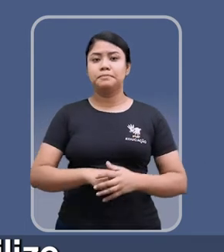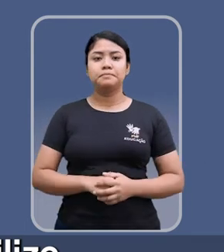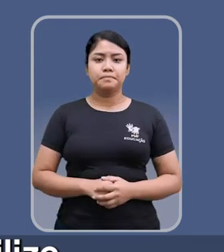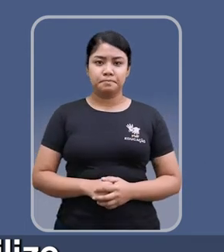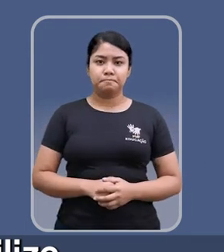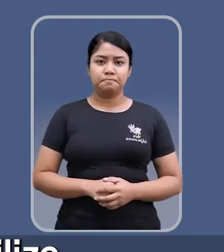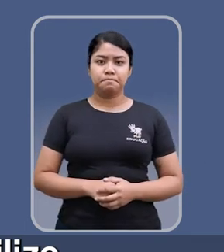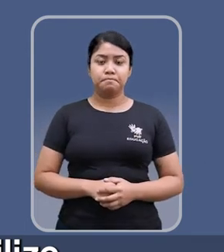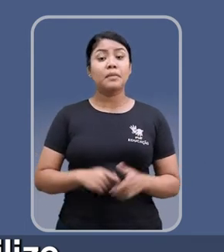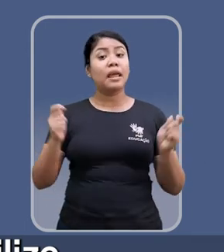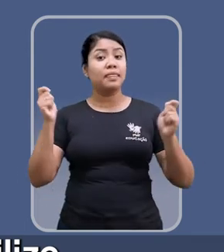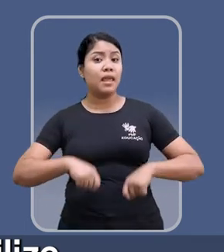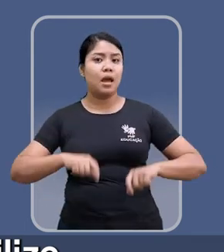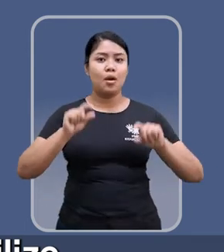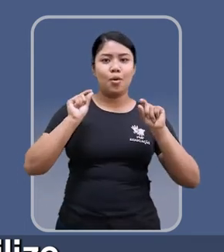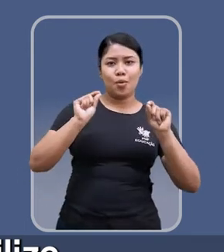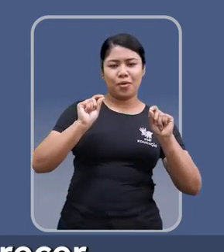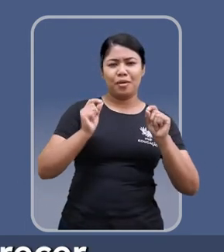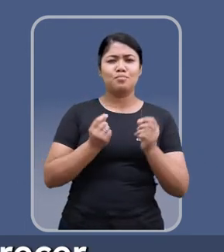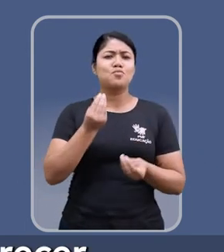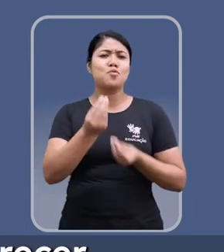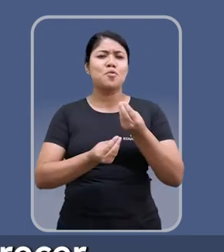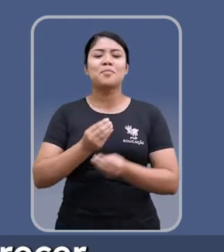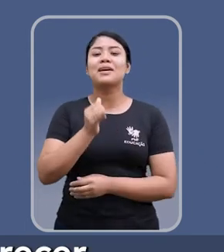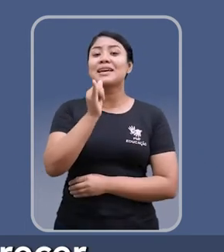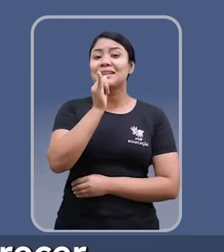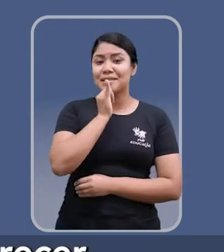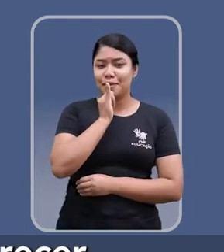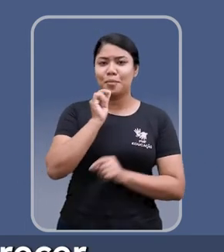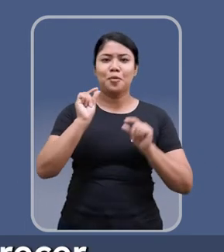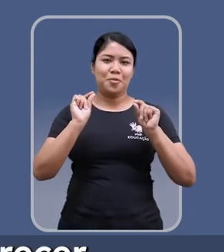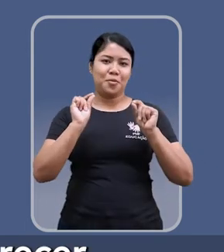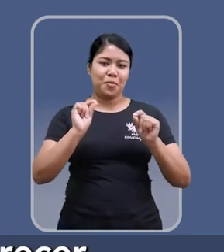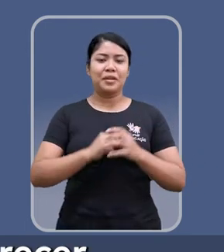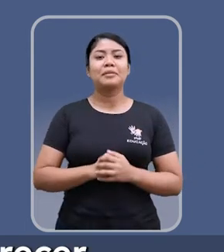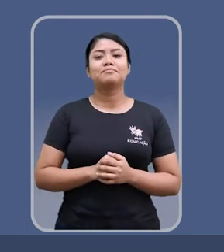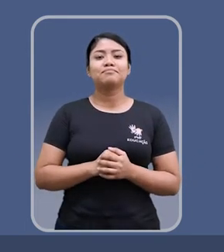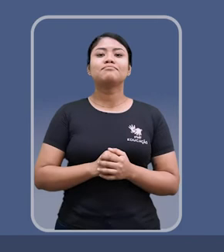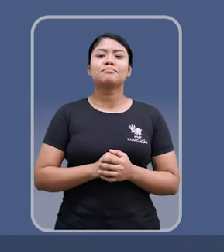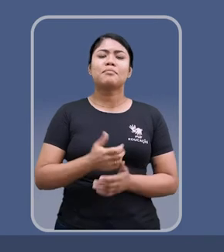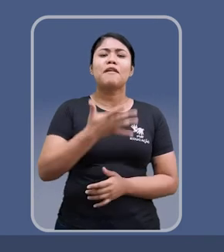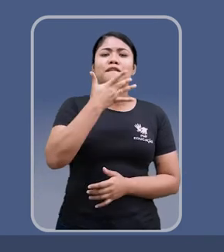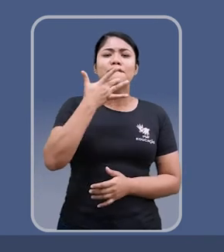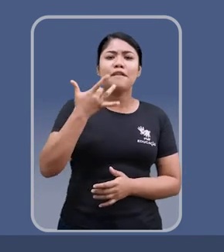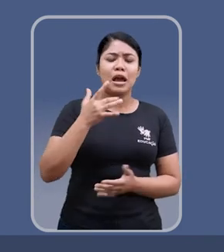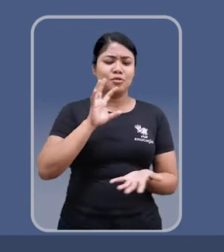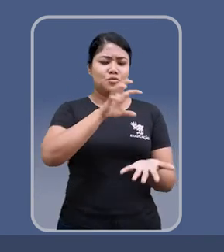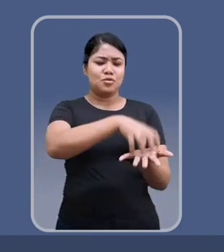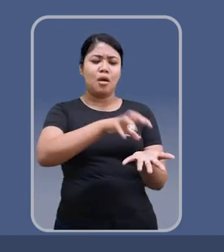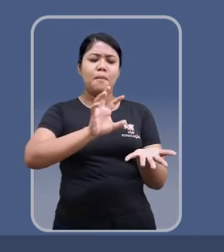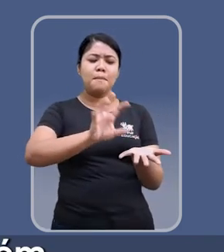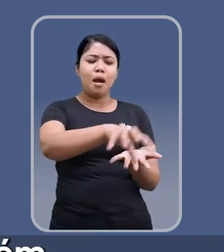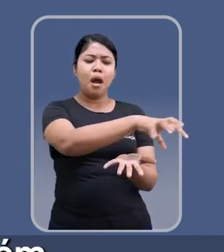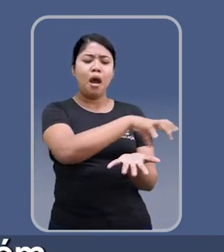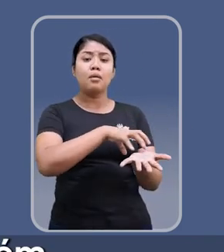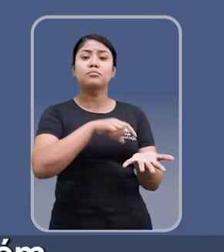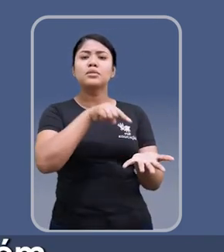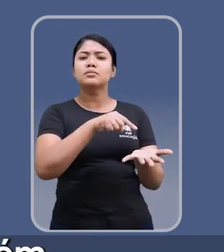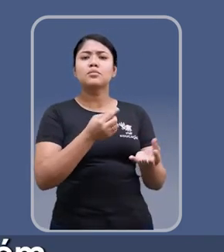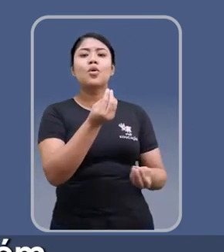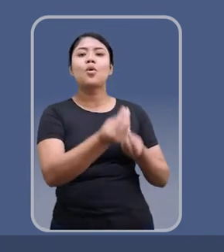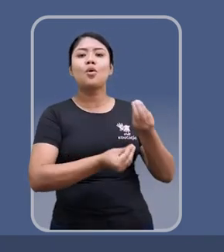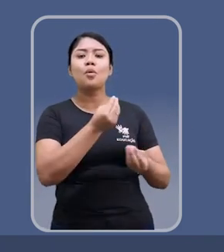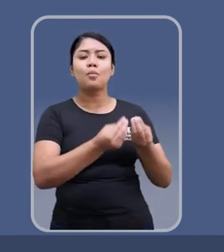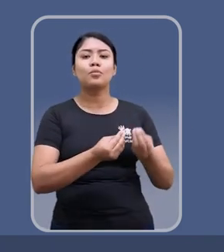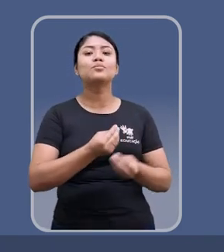possível que a gente utilize estratégias de mobilidade para favorecer e promover centralidades. E isso está muito